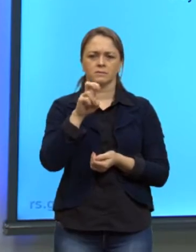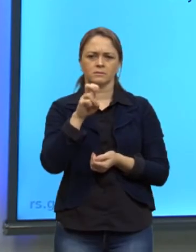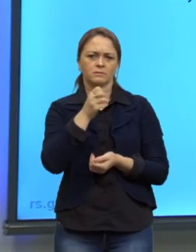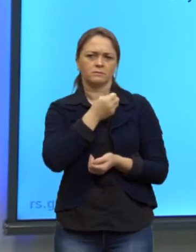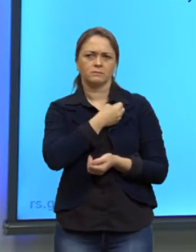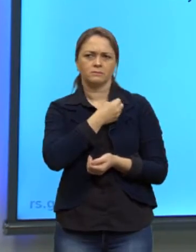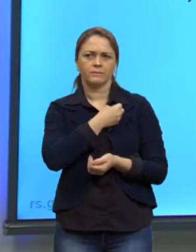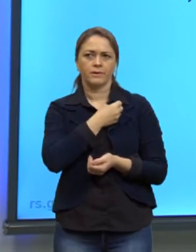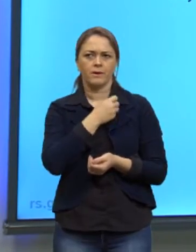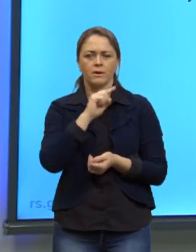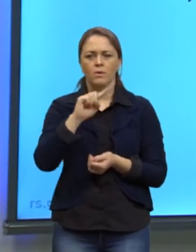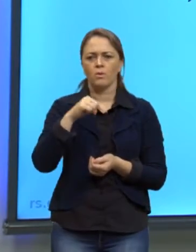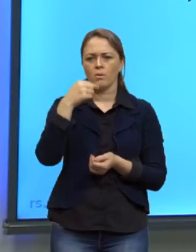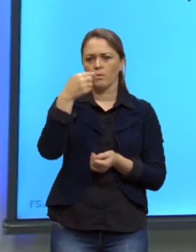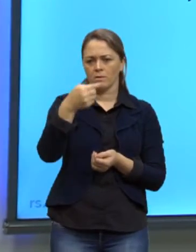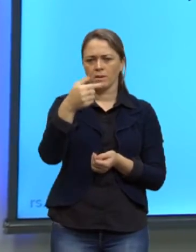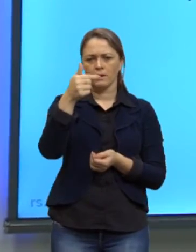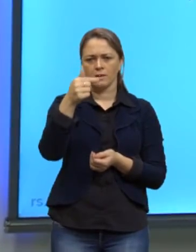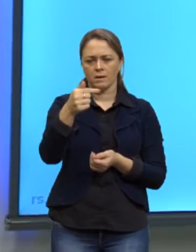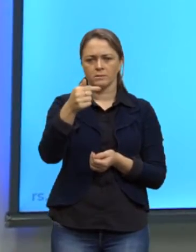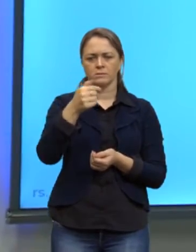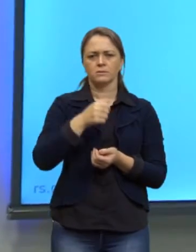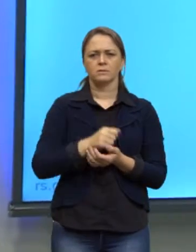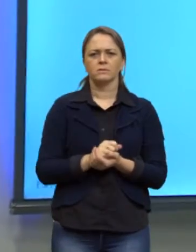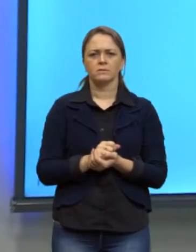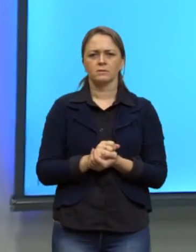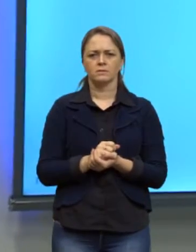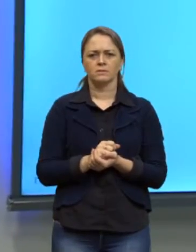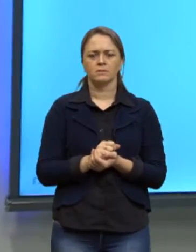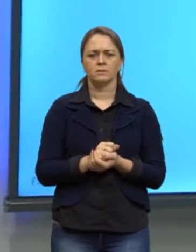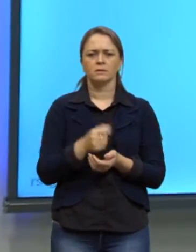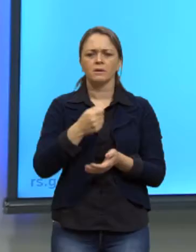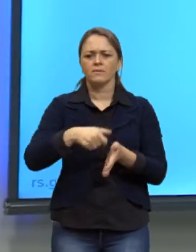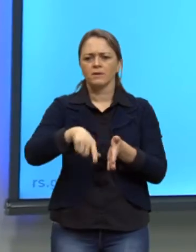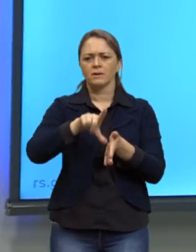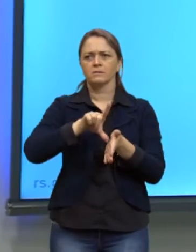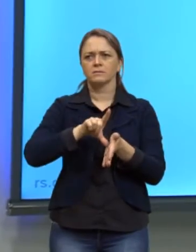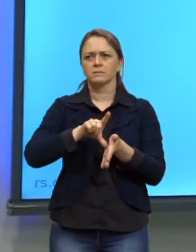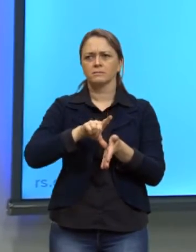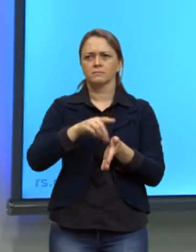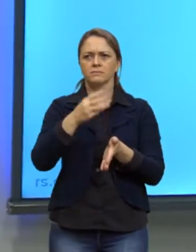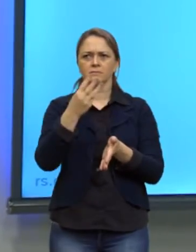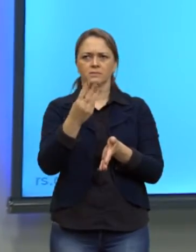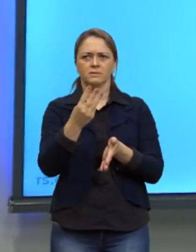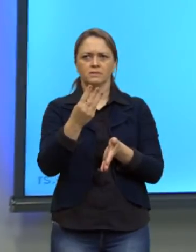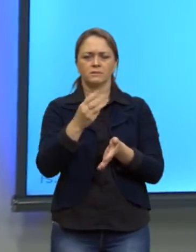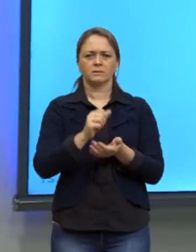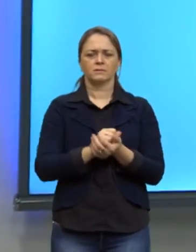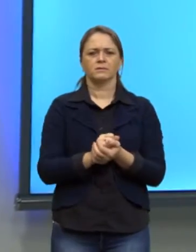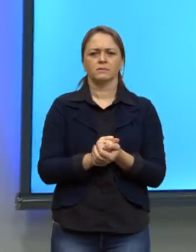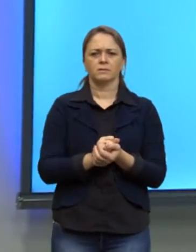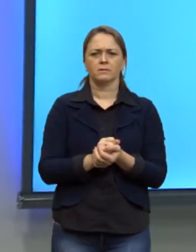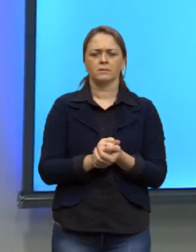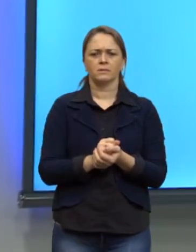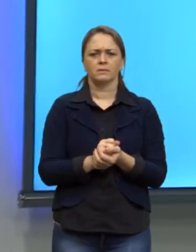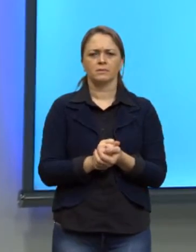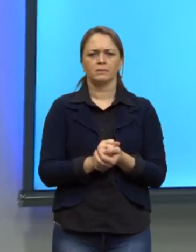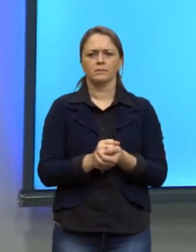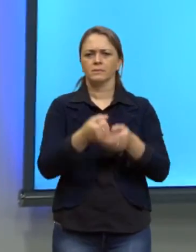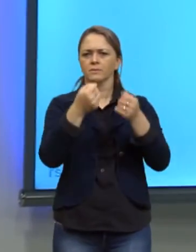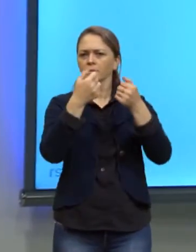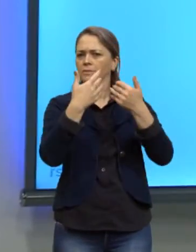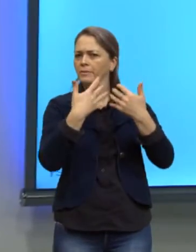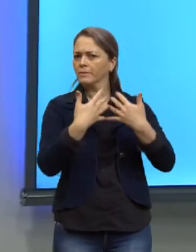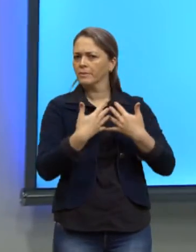7. Certo? Então, quem é o seu antecessor? 3. Certo? O eu estou dizendo? Eu estou